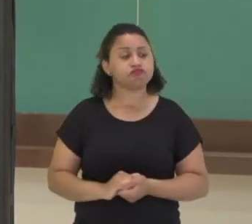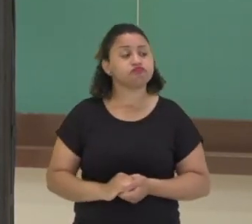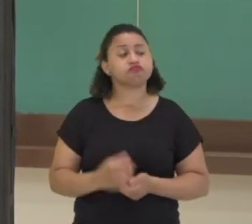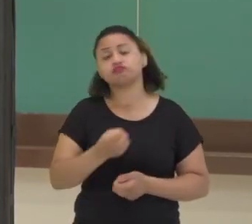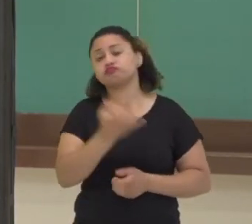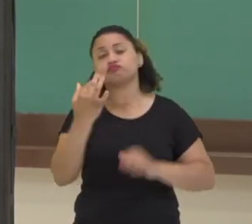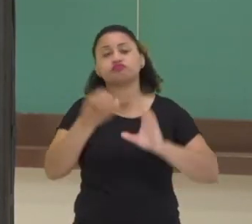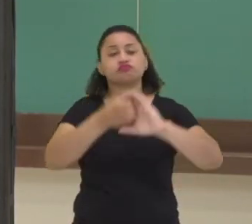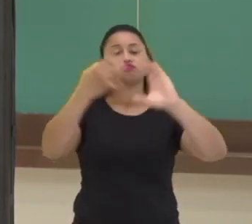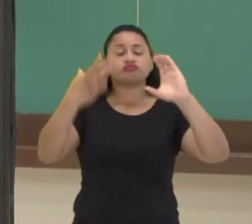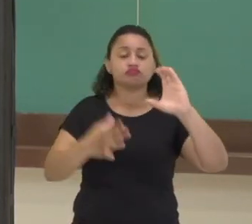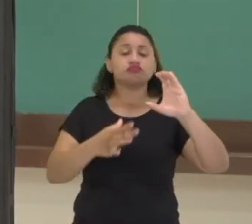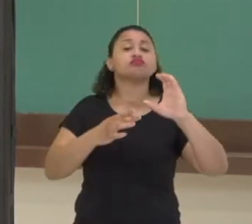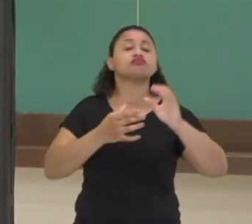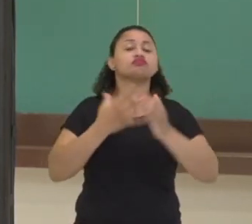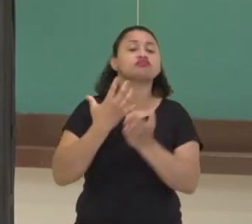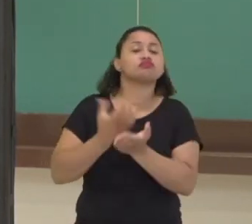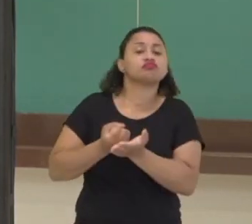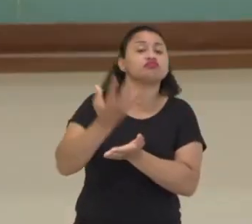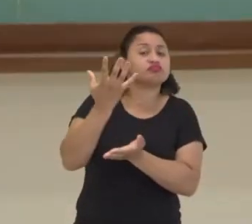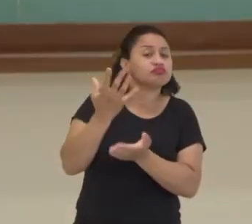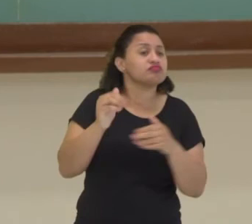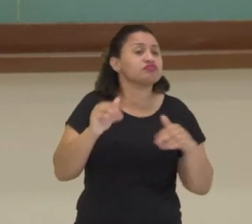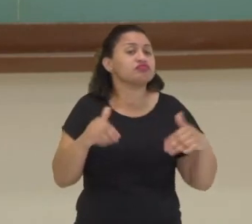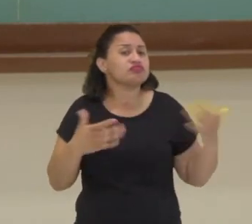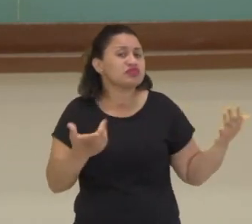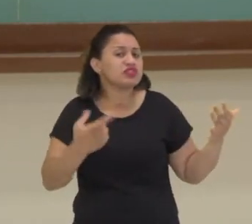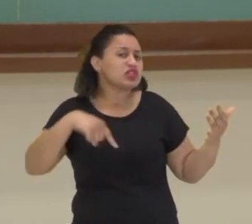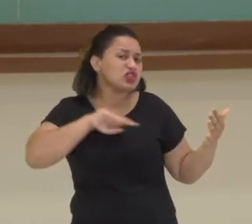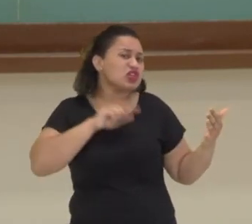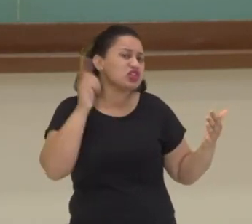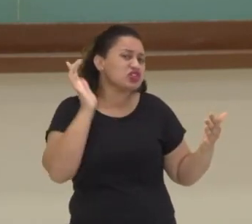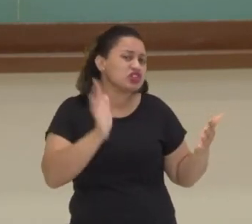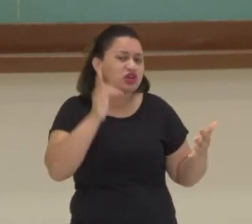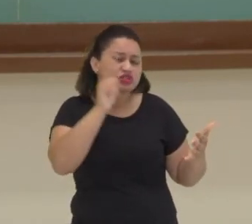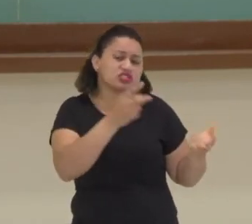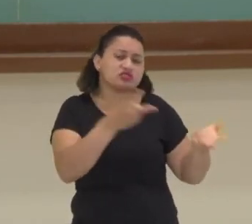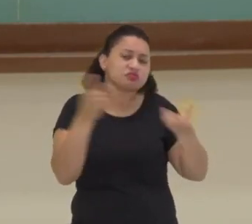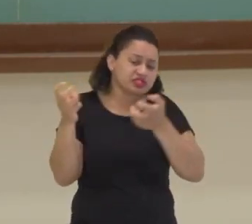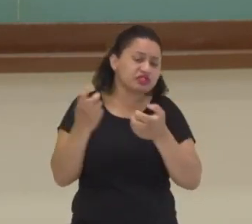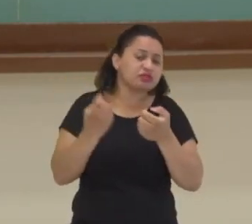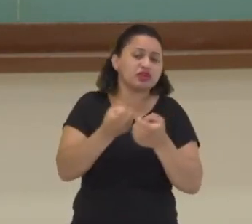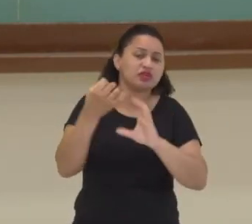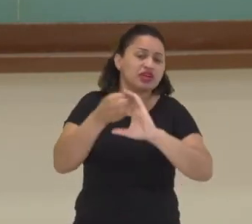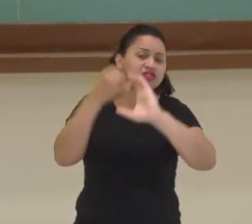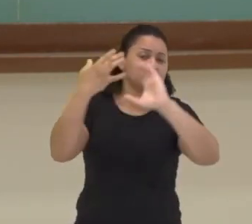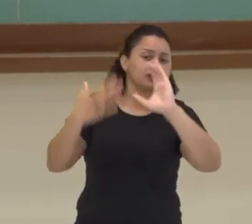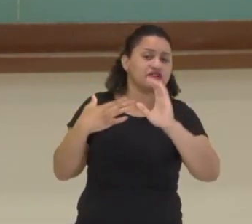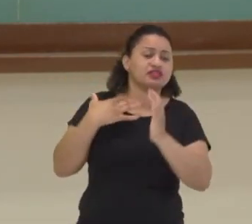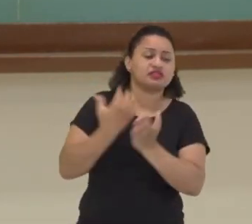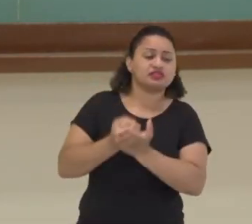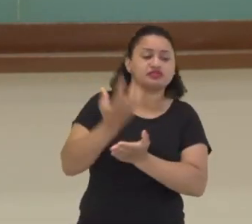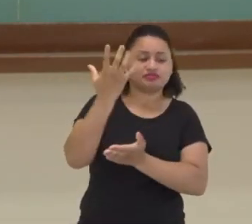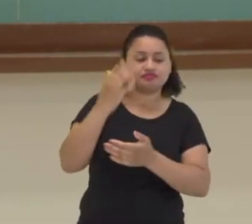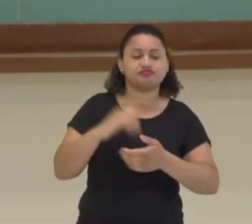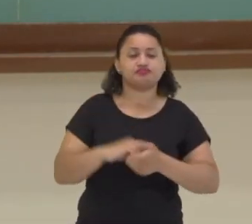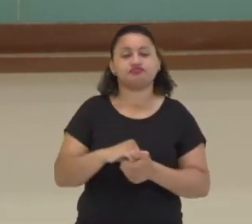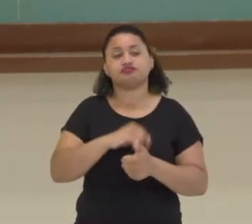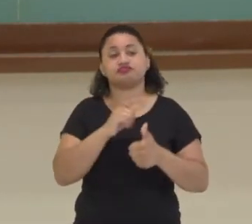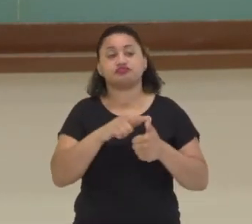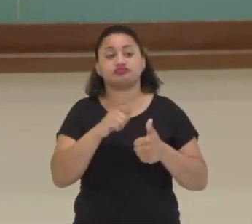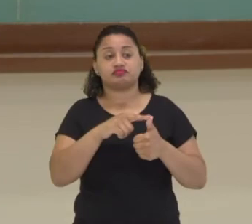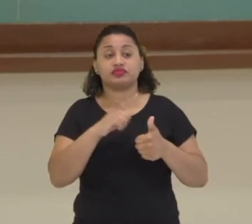Características da biografia. Será que nós já identificamos as características da biografia? A narrativa